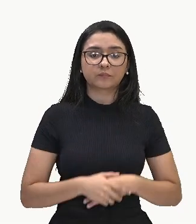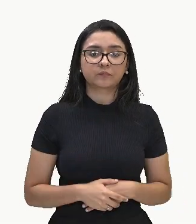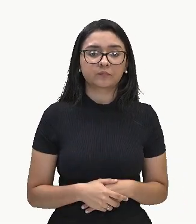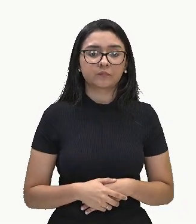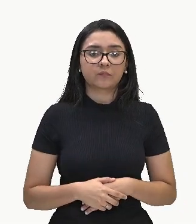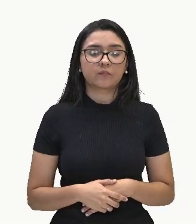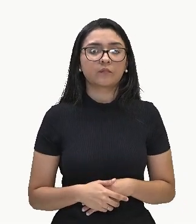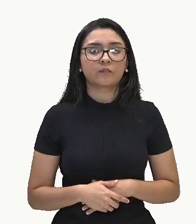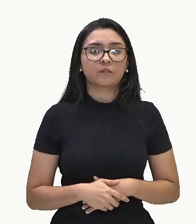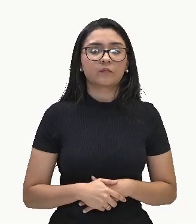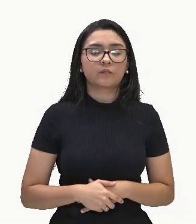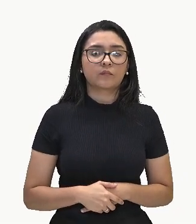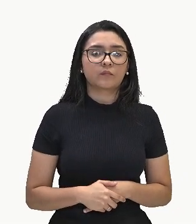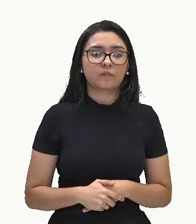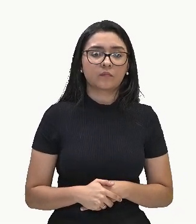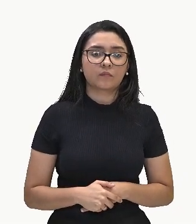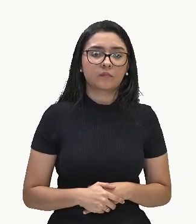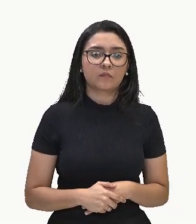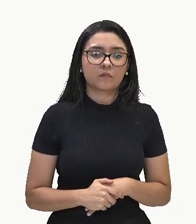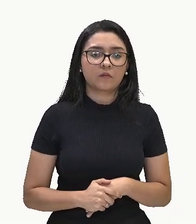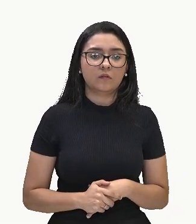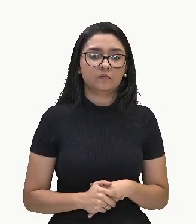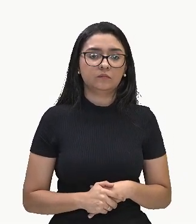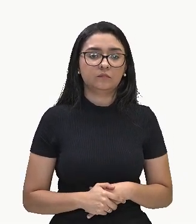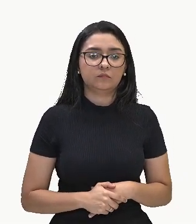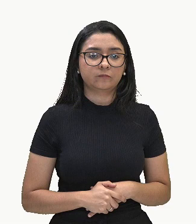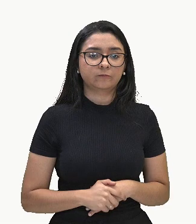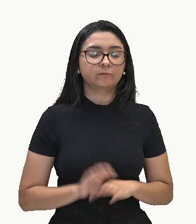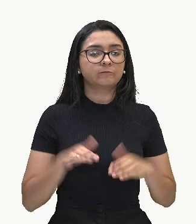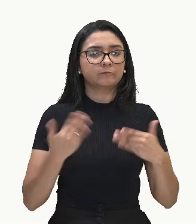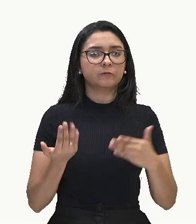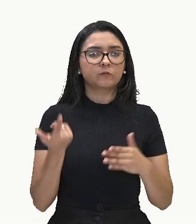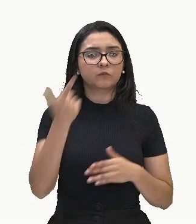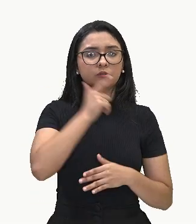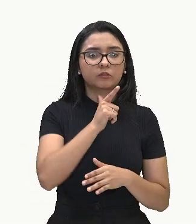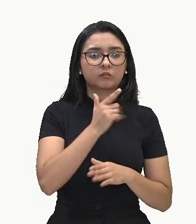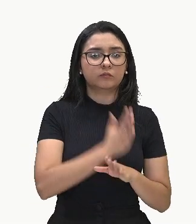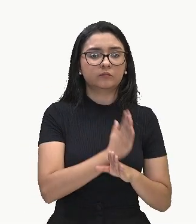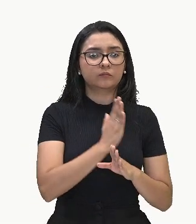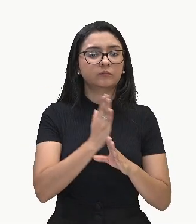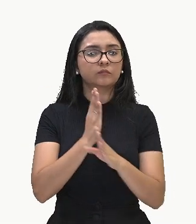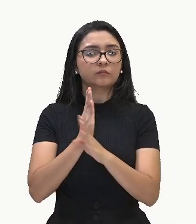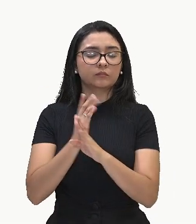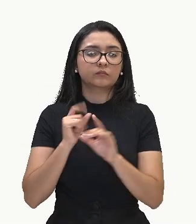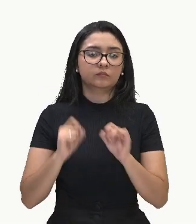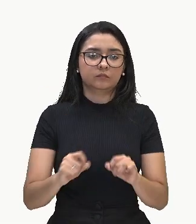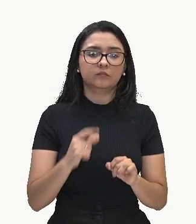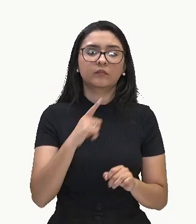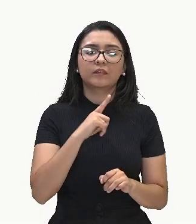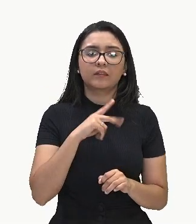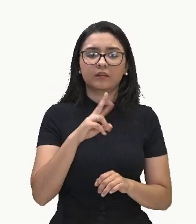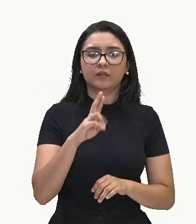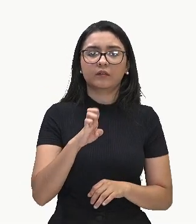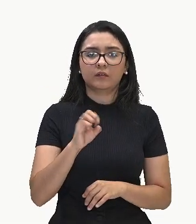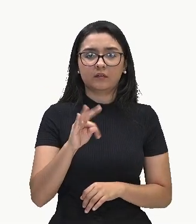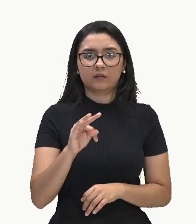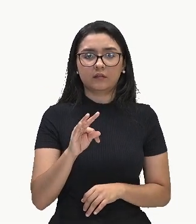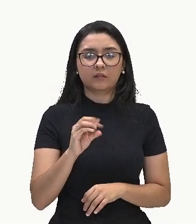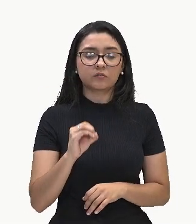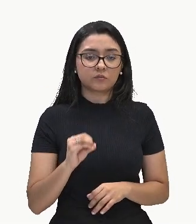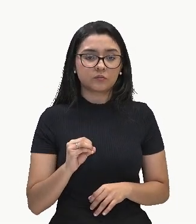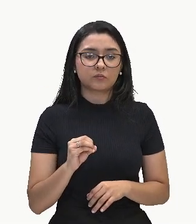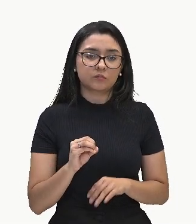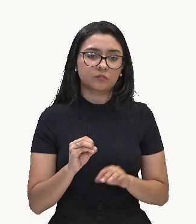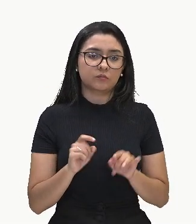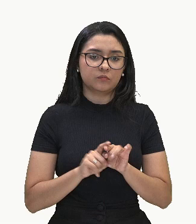bom? Então, olha, chegamos até aqui. Esse aqui é o nosso resto, inicialmente. Tá?